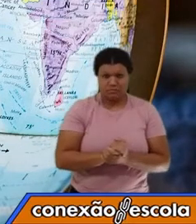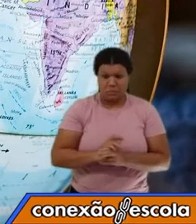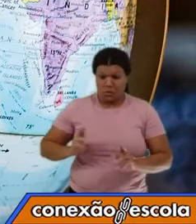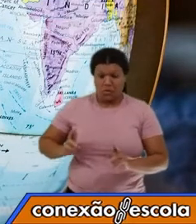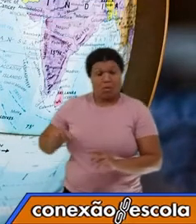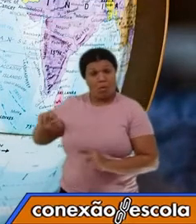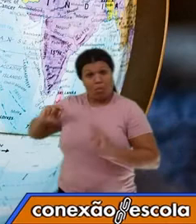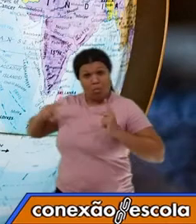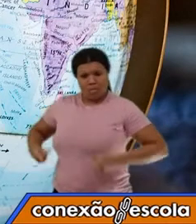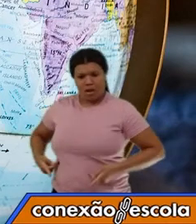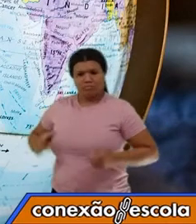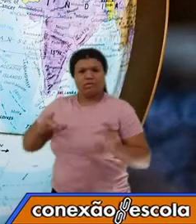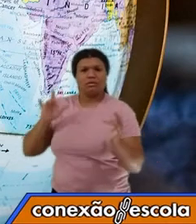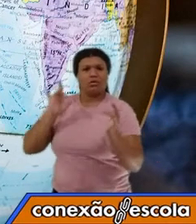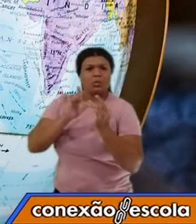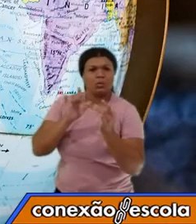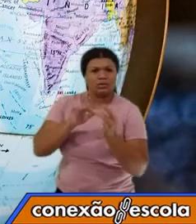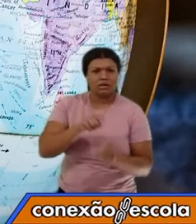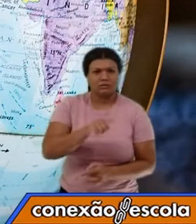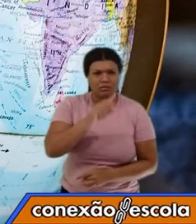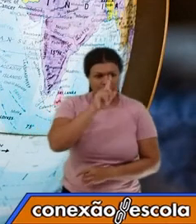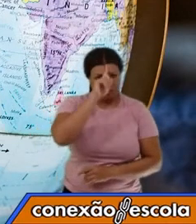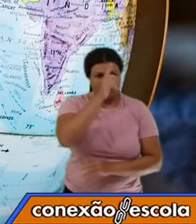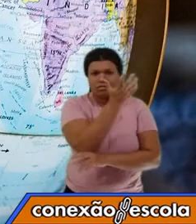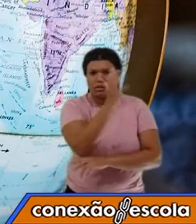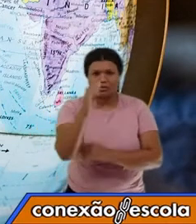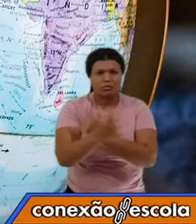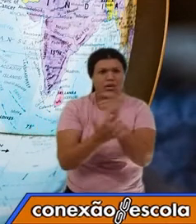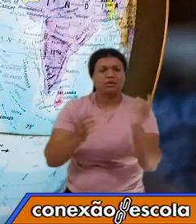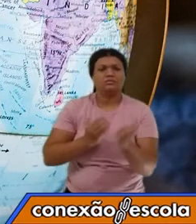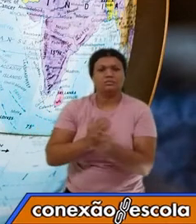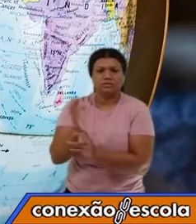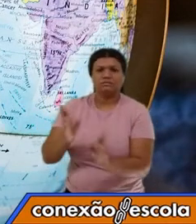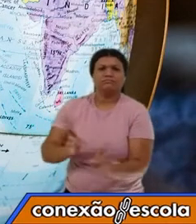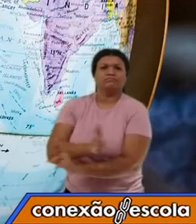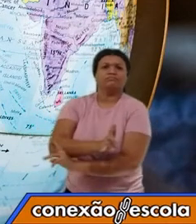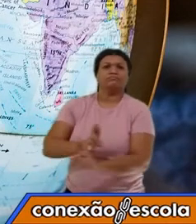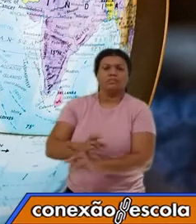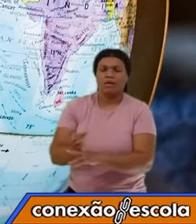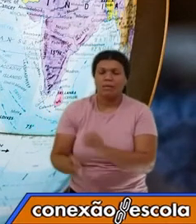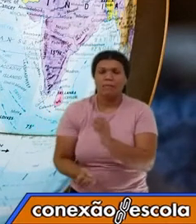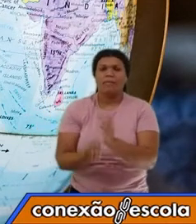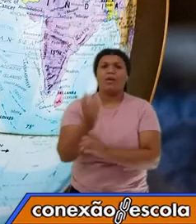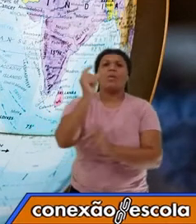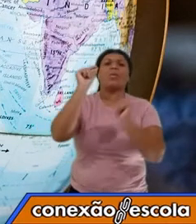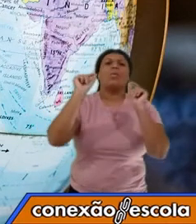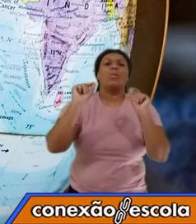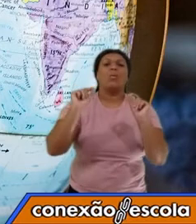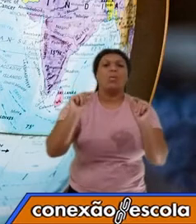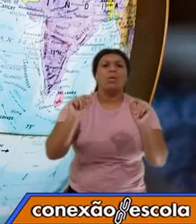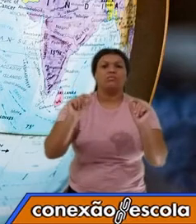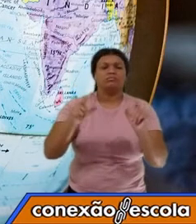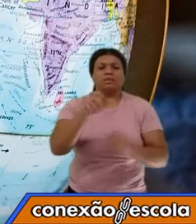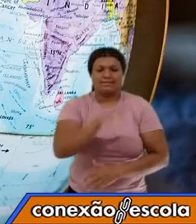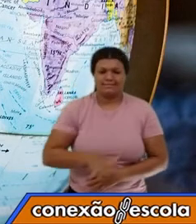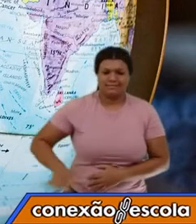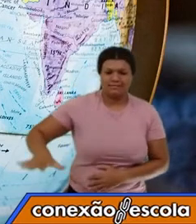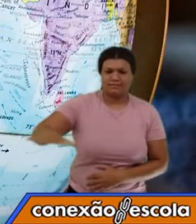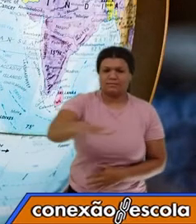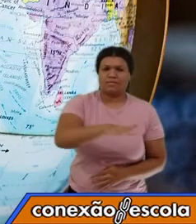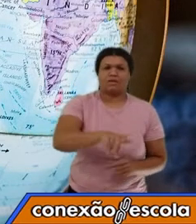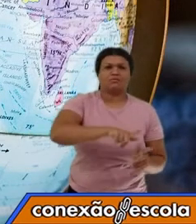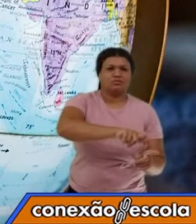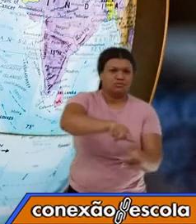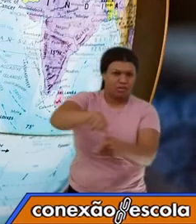um relacionamento e surge a partir daí o quê? O espaço geográfico. Perceba, então,